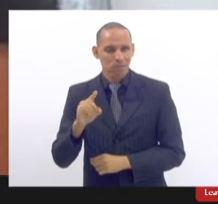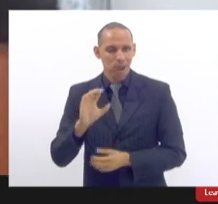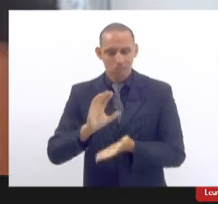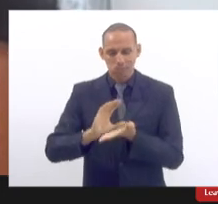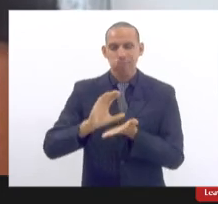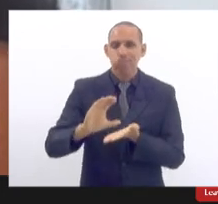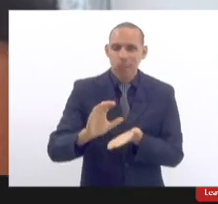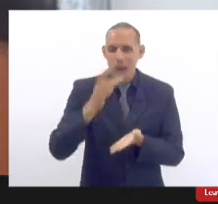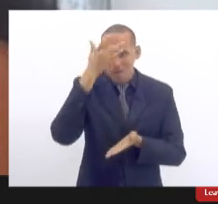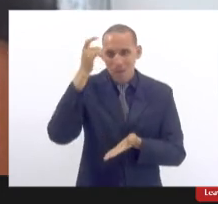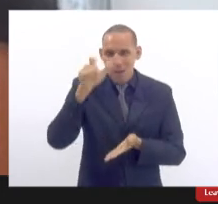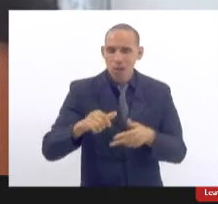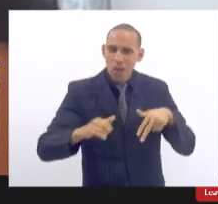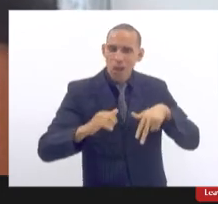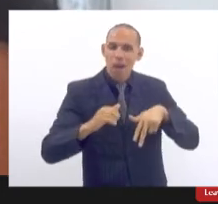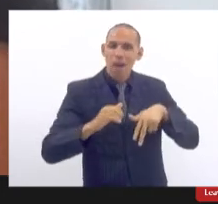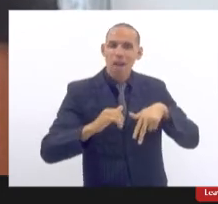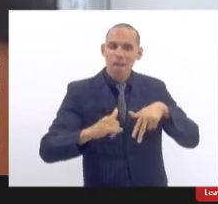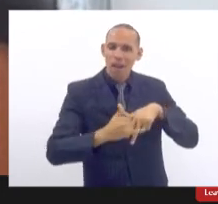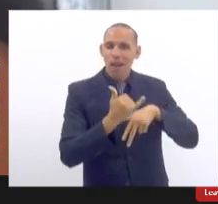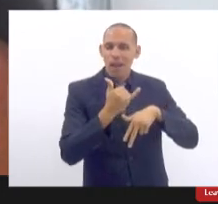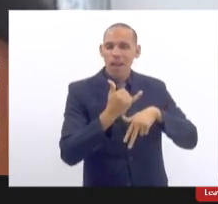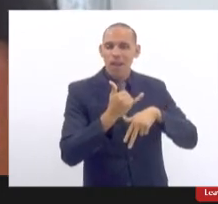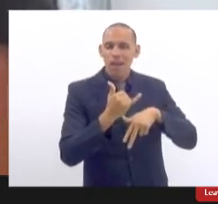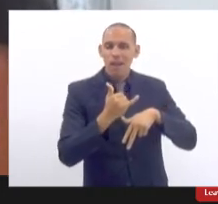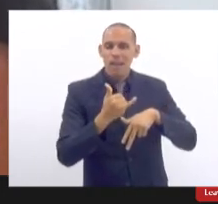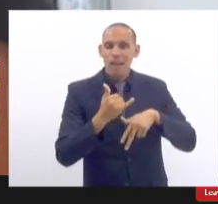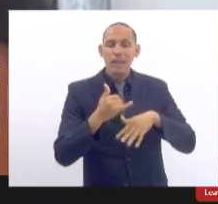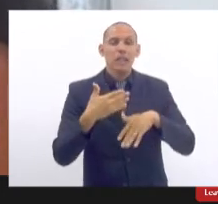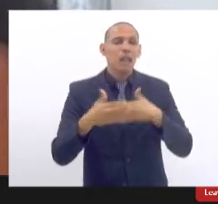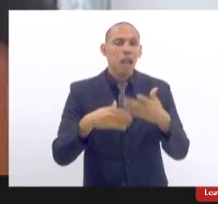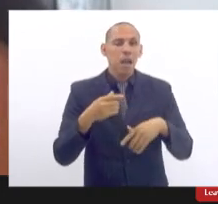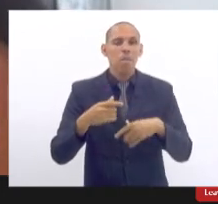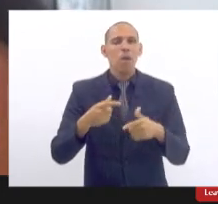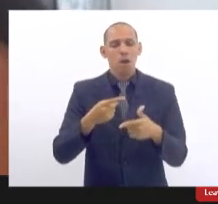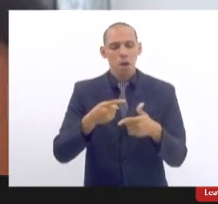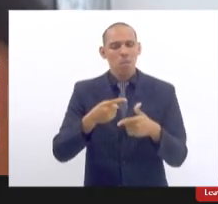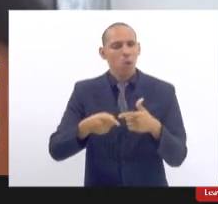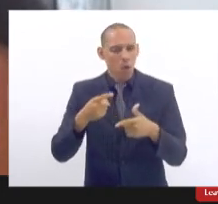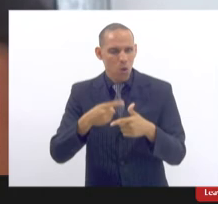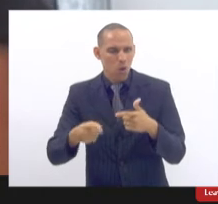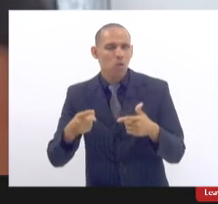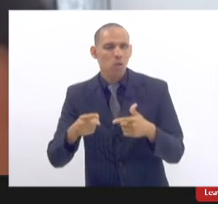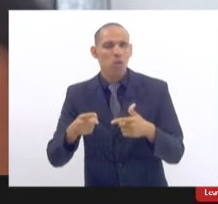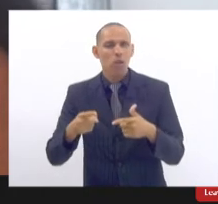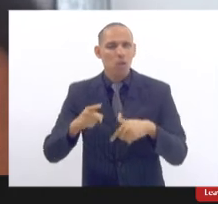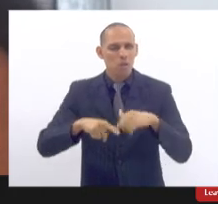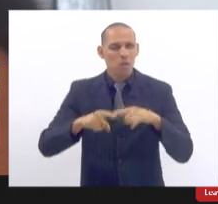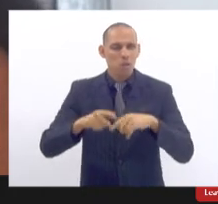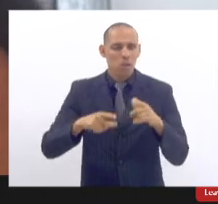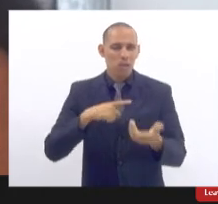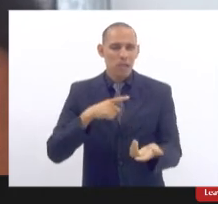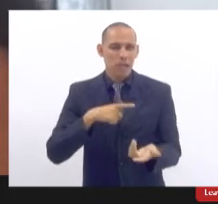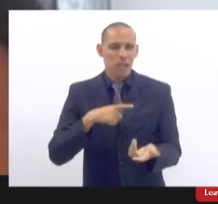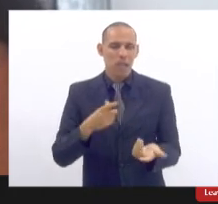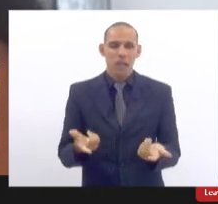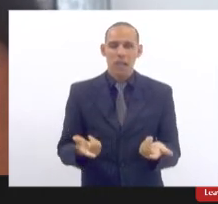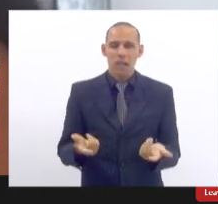quando o produto que ela está usando apresenta algum grau de letalidade de